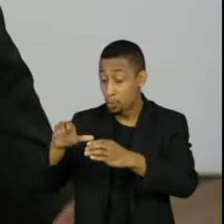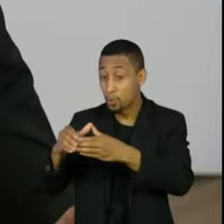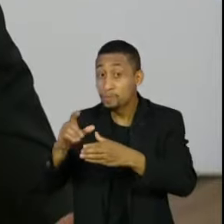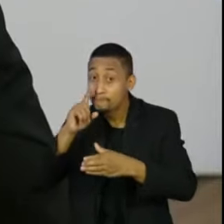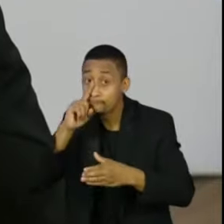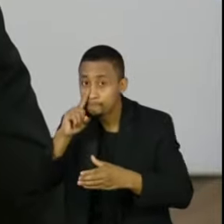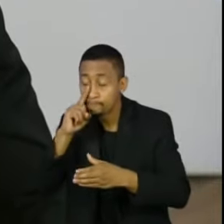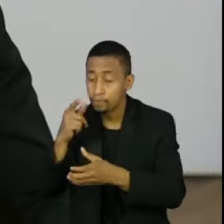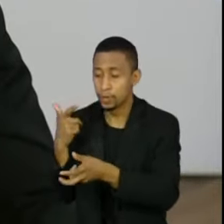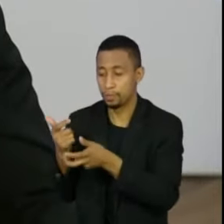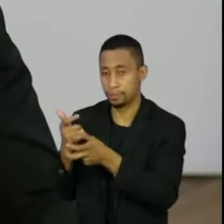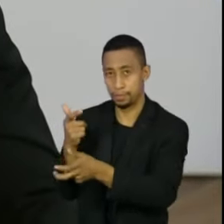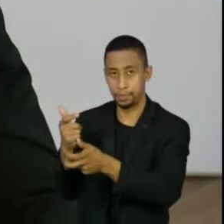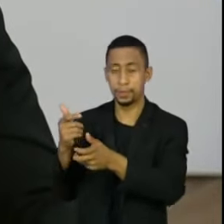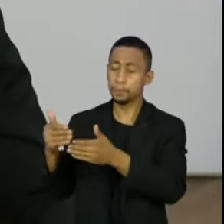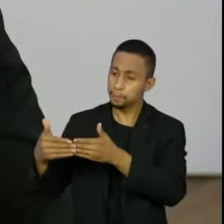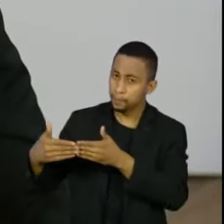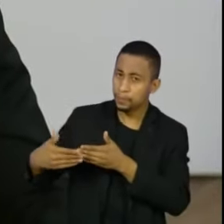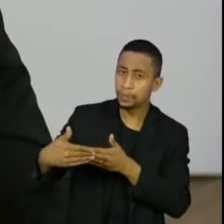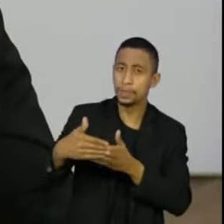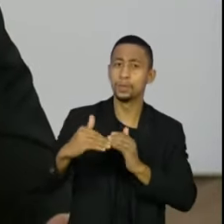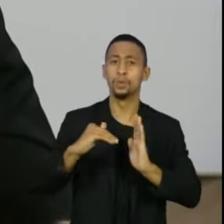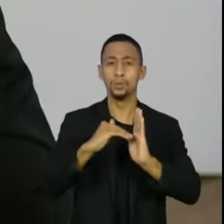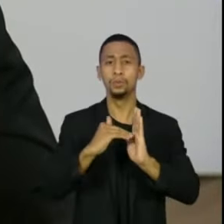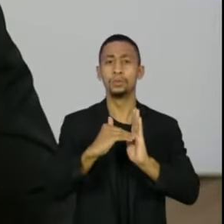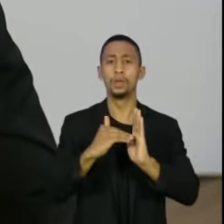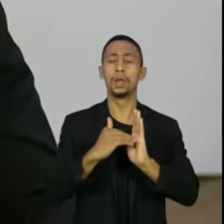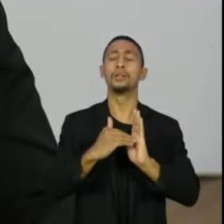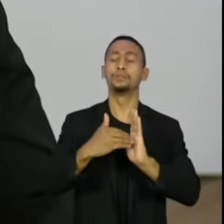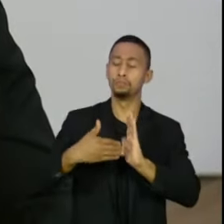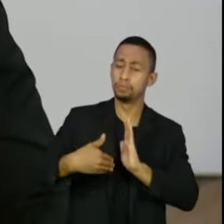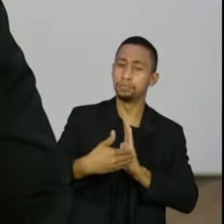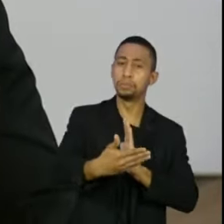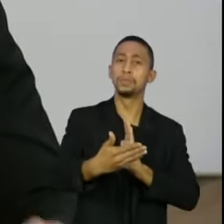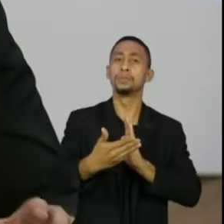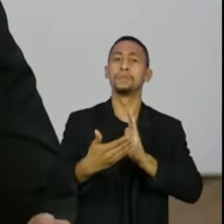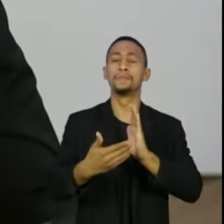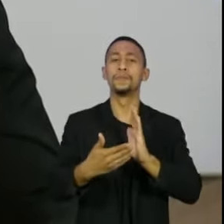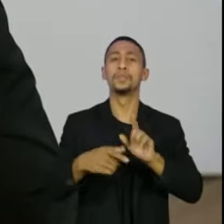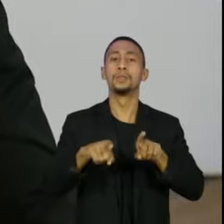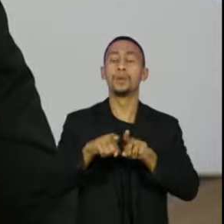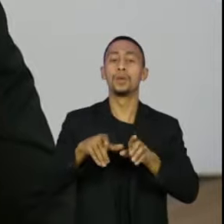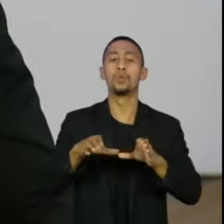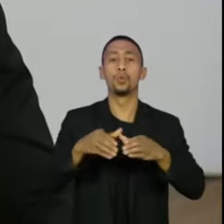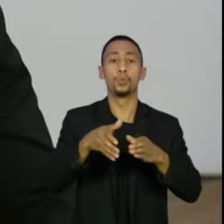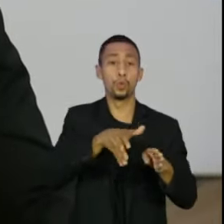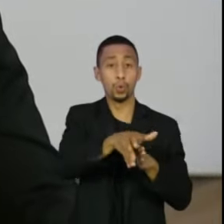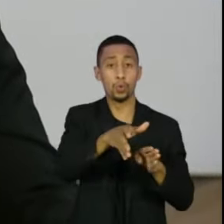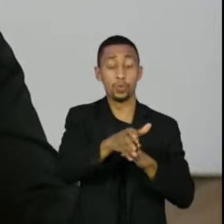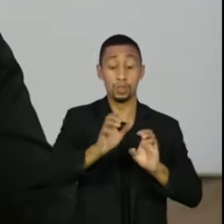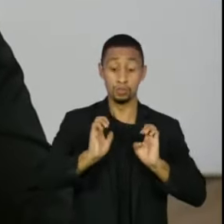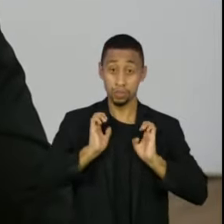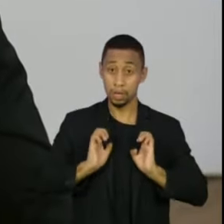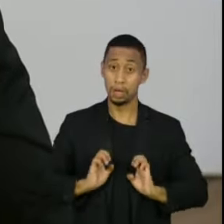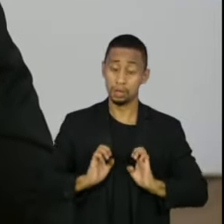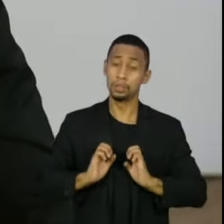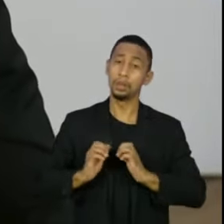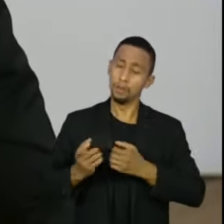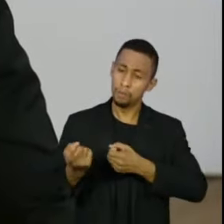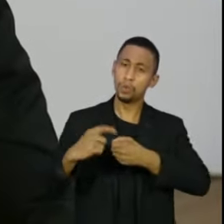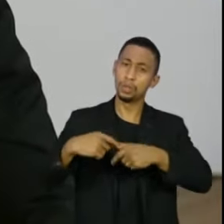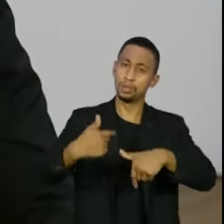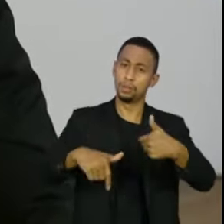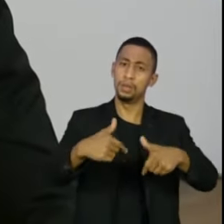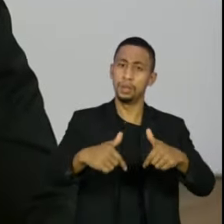a plenitude do Senado Federal funcionará, inclusive o Conselho de Ética. Mas com uma premissa muito importante que digo a você, o